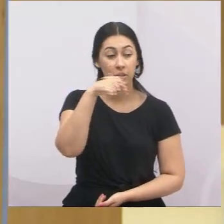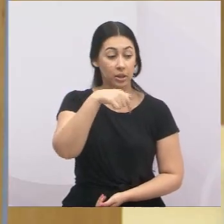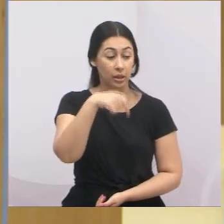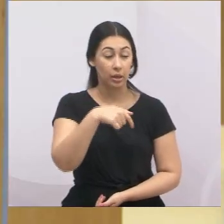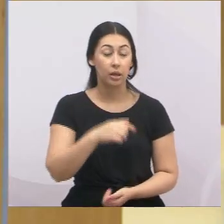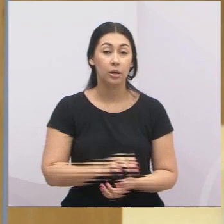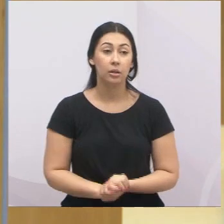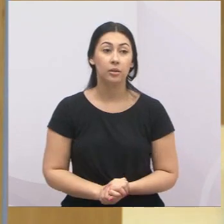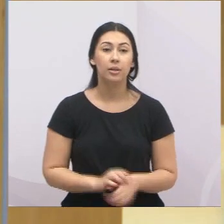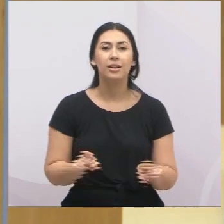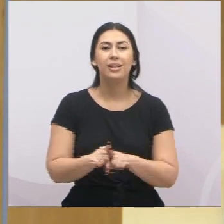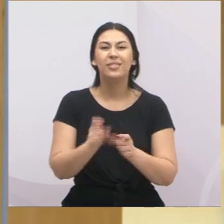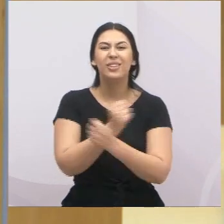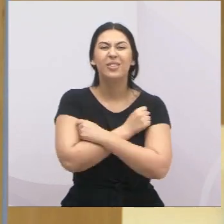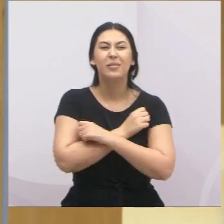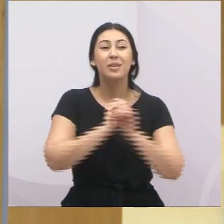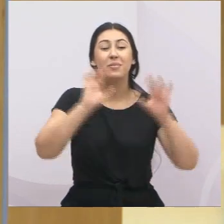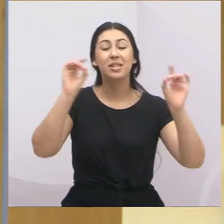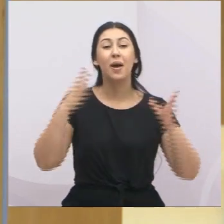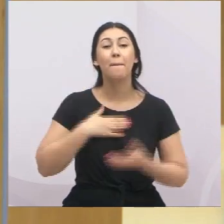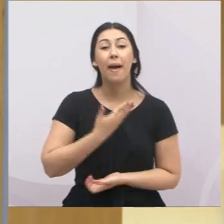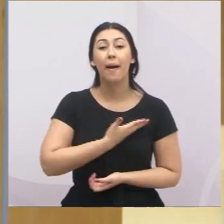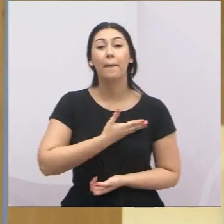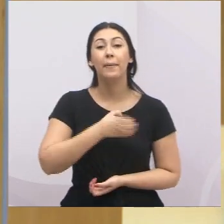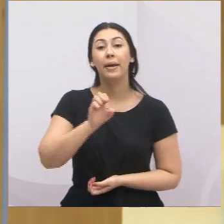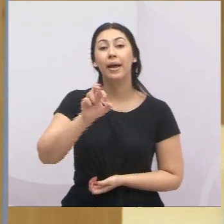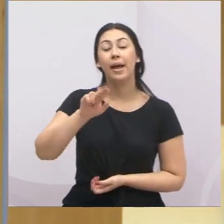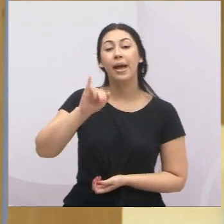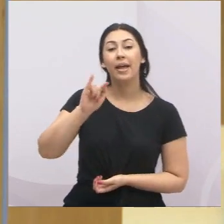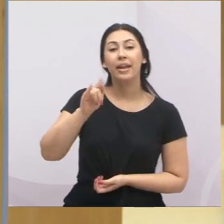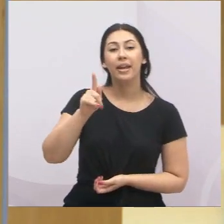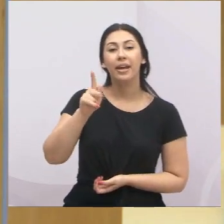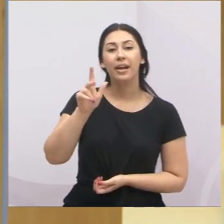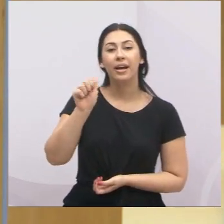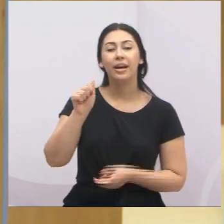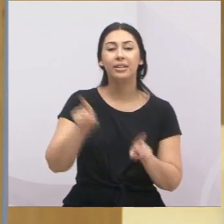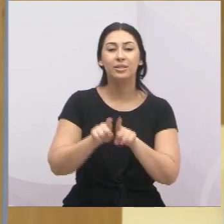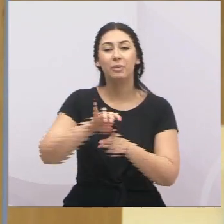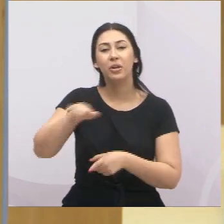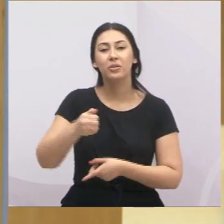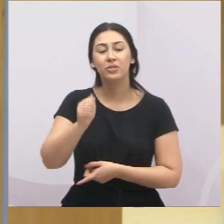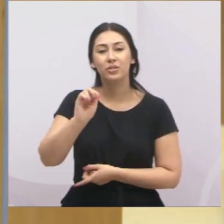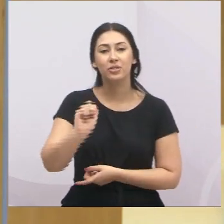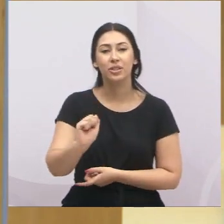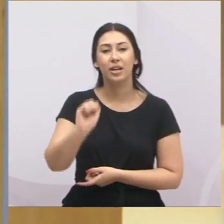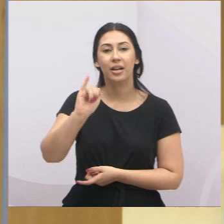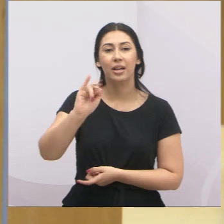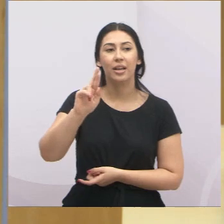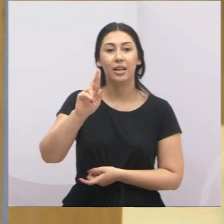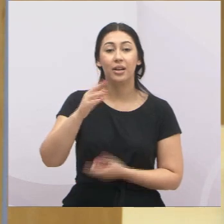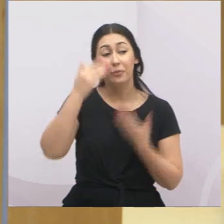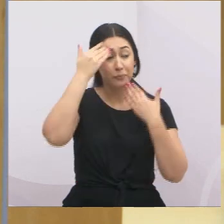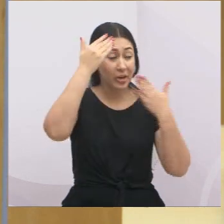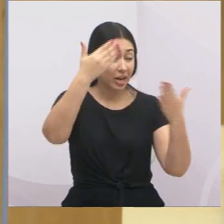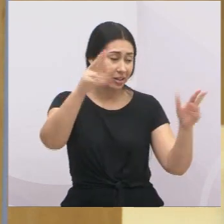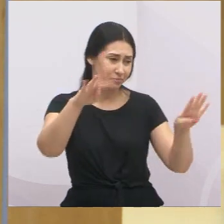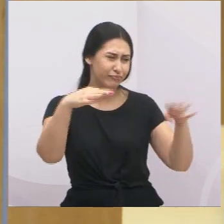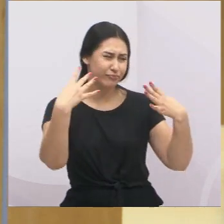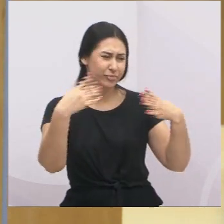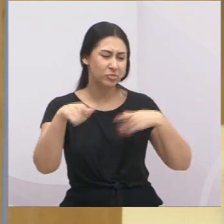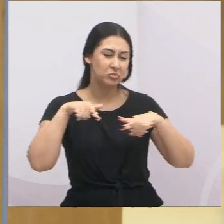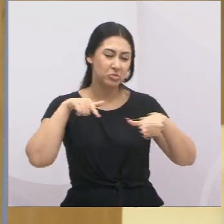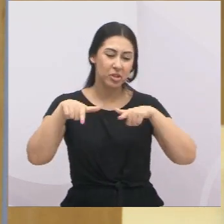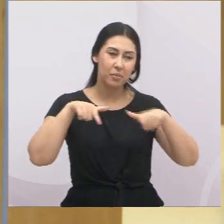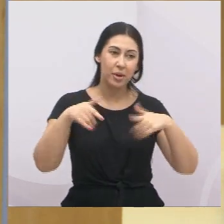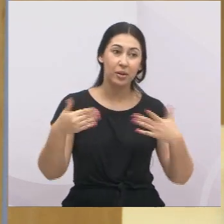e queria deixar um abraço especial aqui para minha amiga Érica, seu Jair, obrigado aqui por estarem acompanhando os trabalhos da